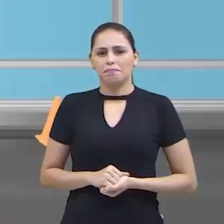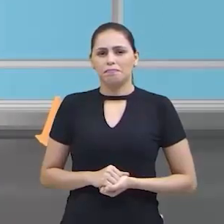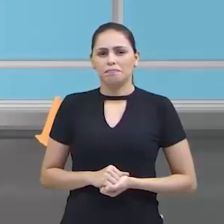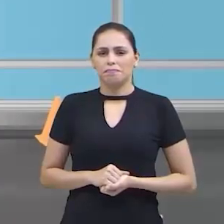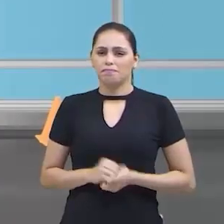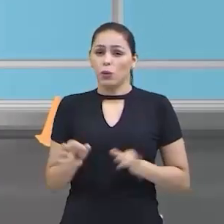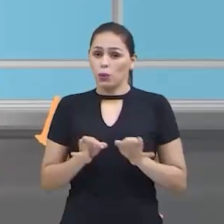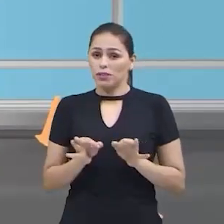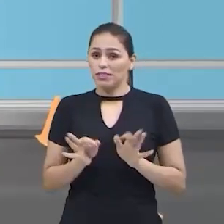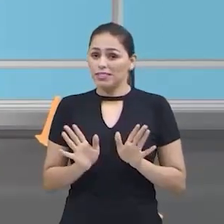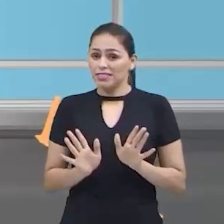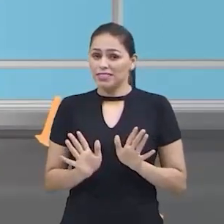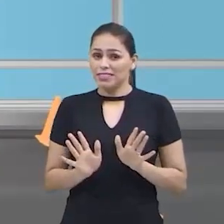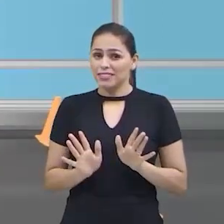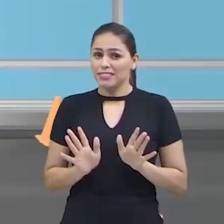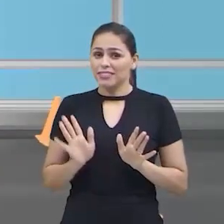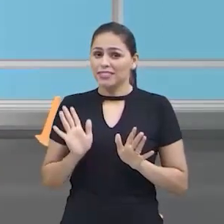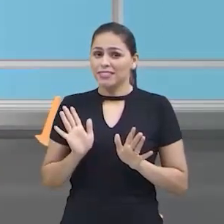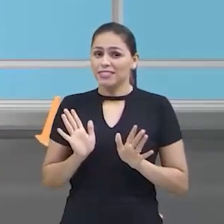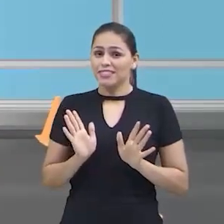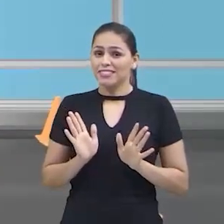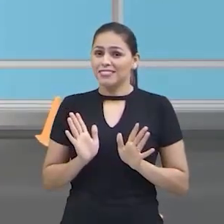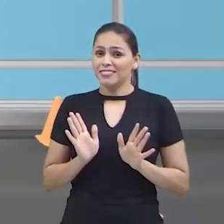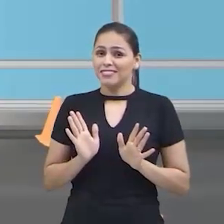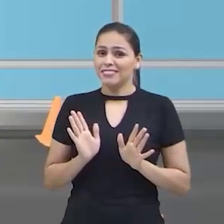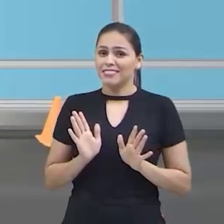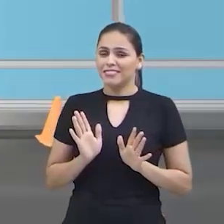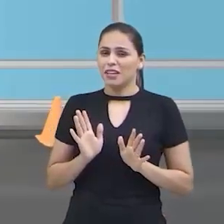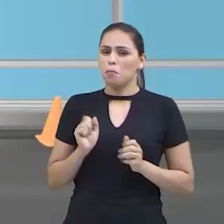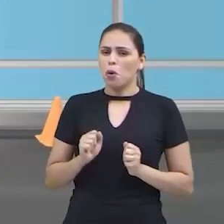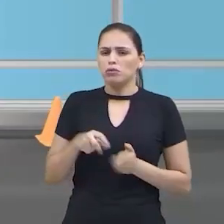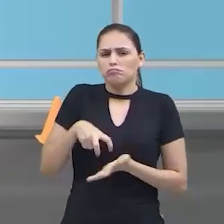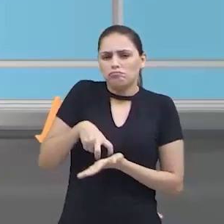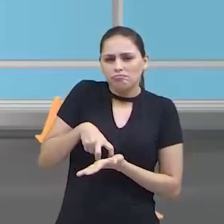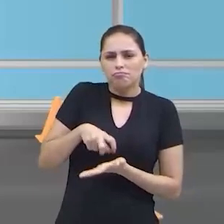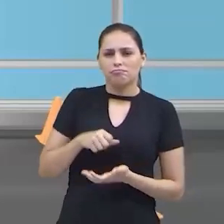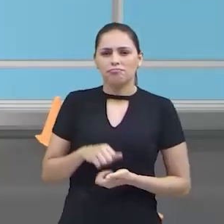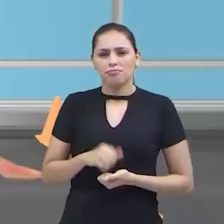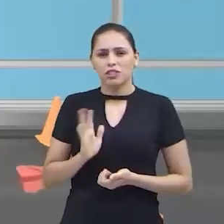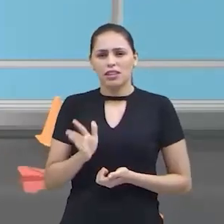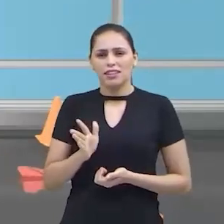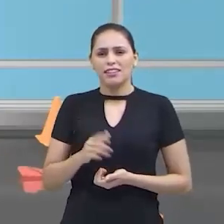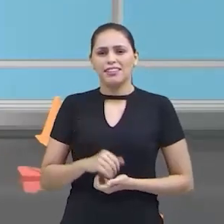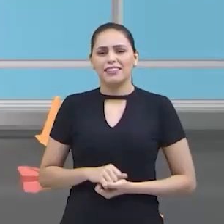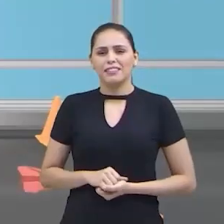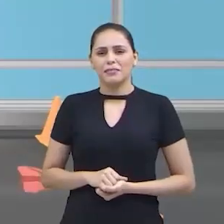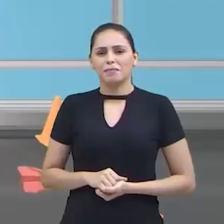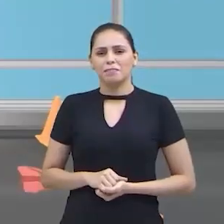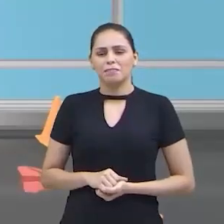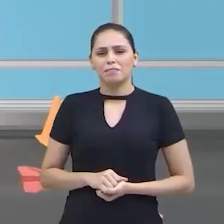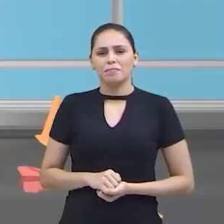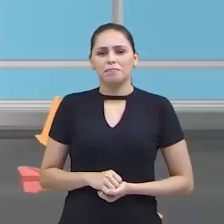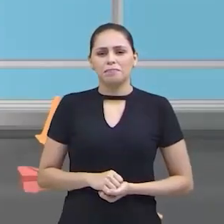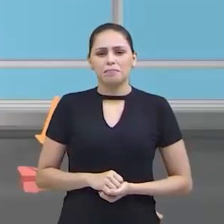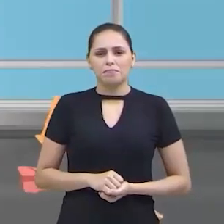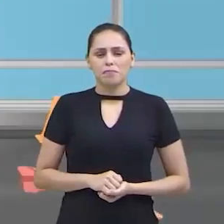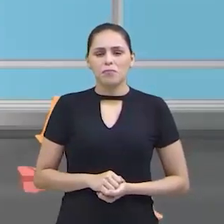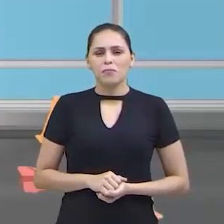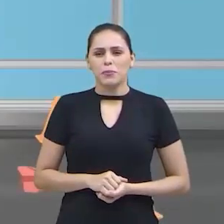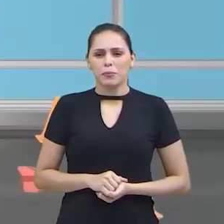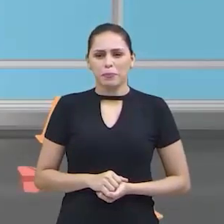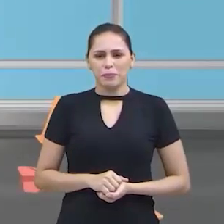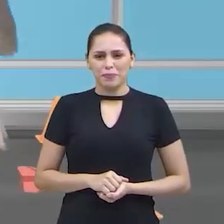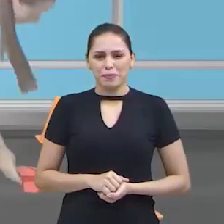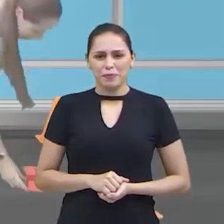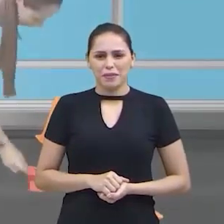Estar com a minha ponta direitinho. Com outra mão é mais difícil, hein? Posso me abaixar aqui. Prepara. Olha, aqui ficou melhor que a outra.